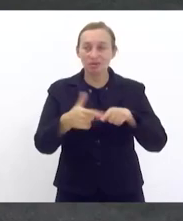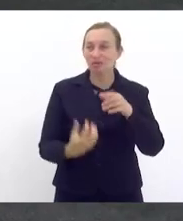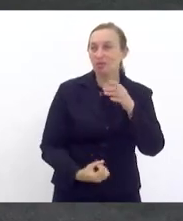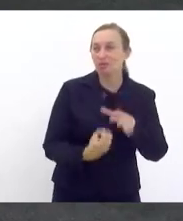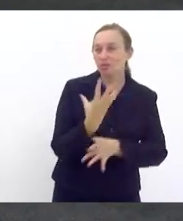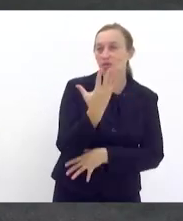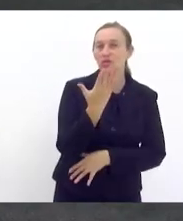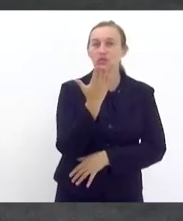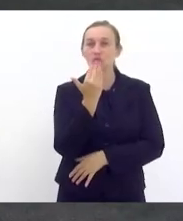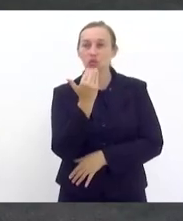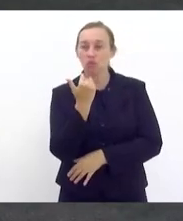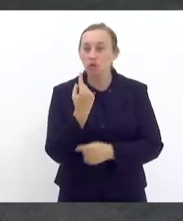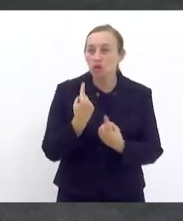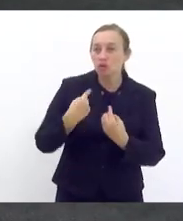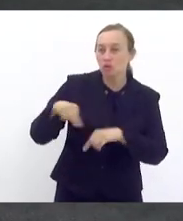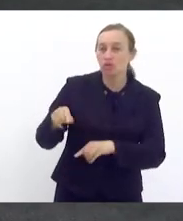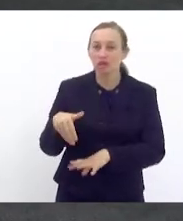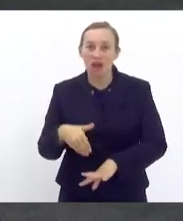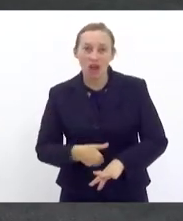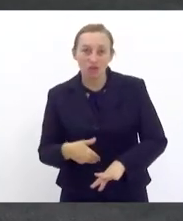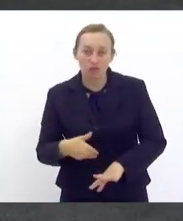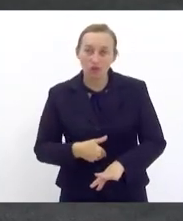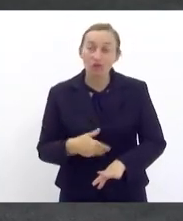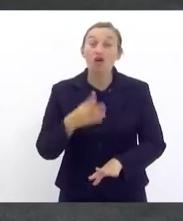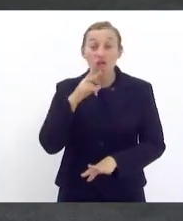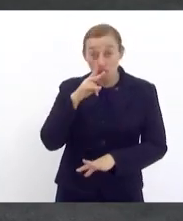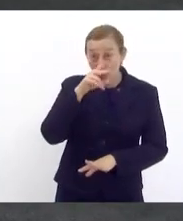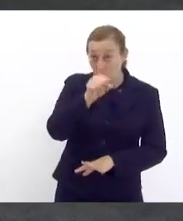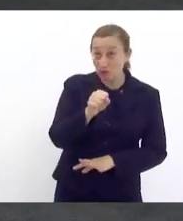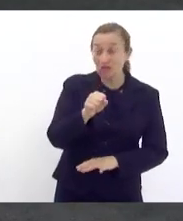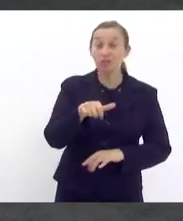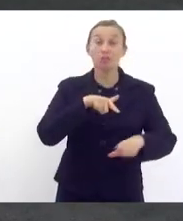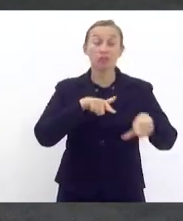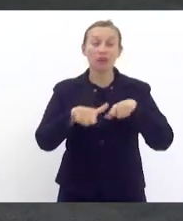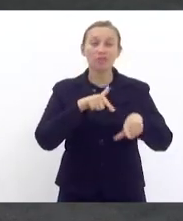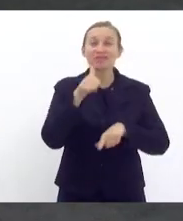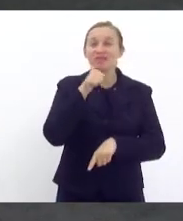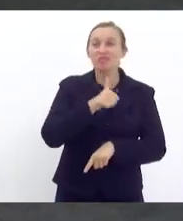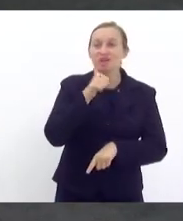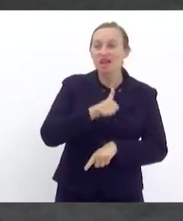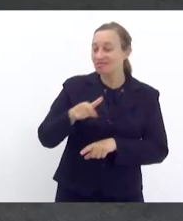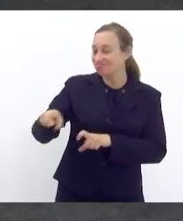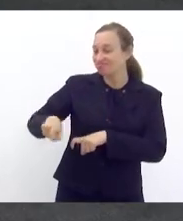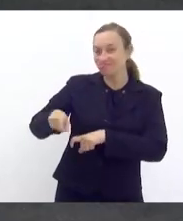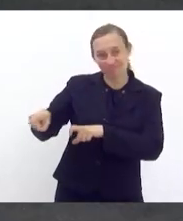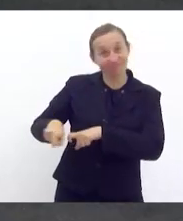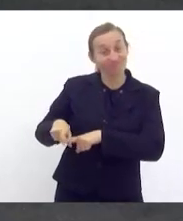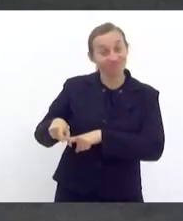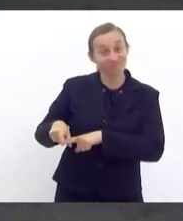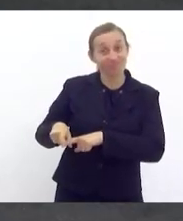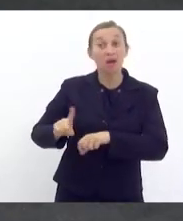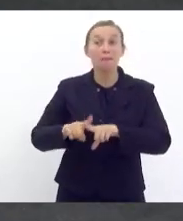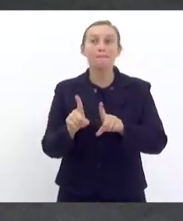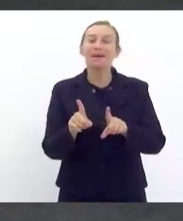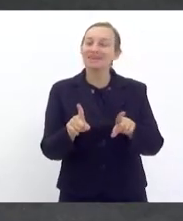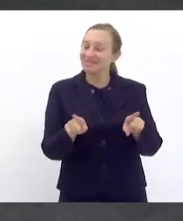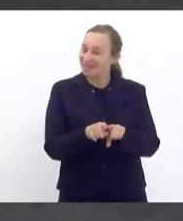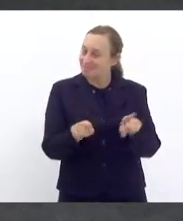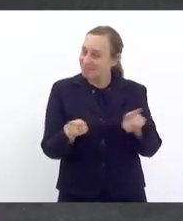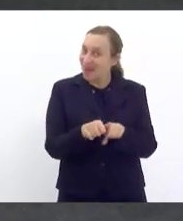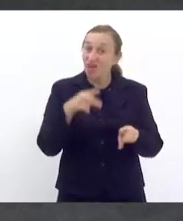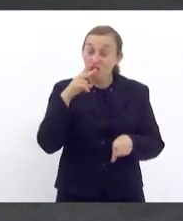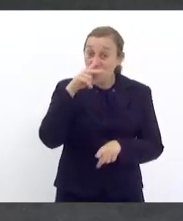alimentos, do combate à fome, que vai fortalecer o trabalho das mulheres camponesas, mas também